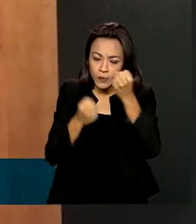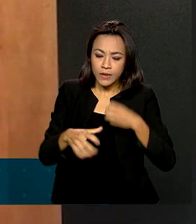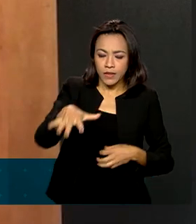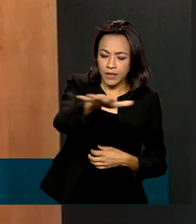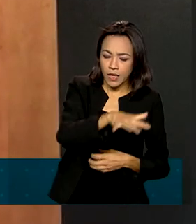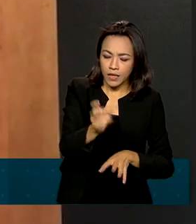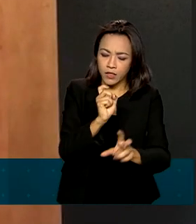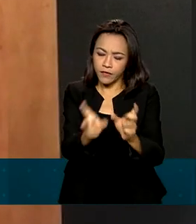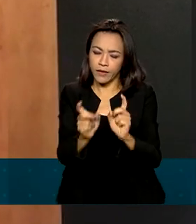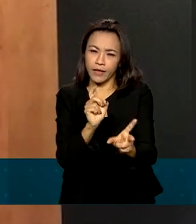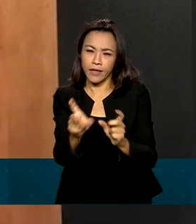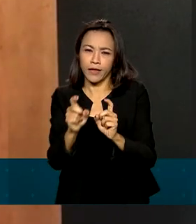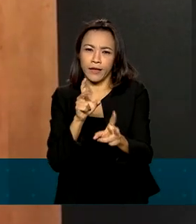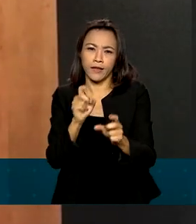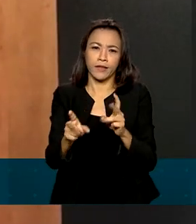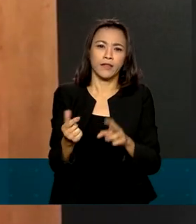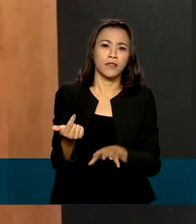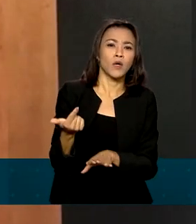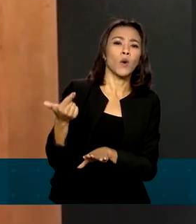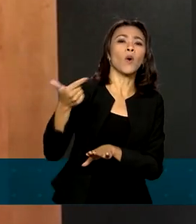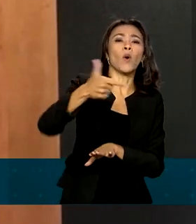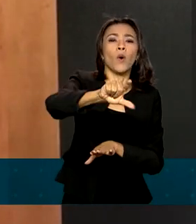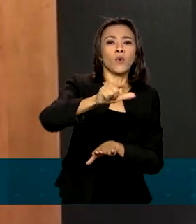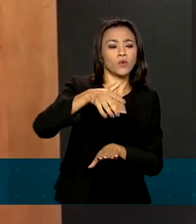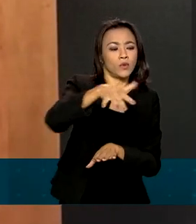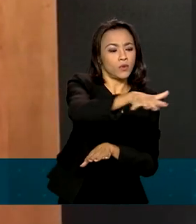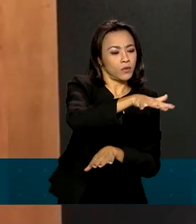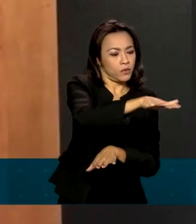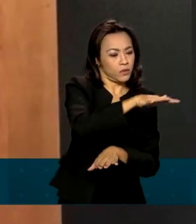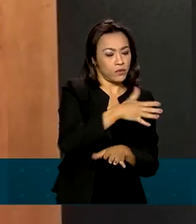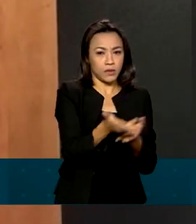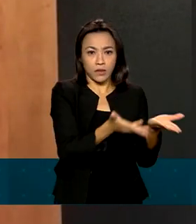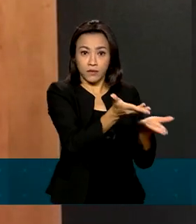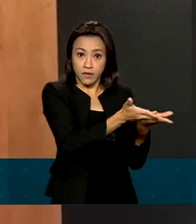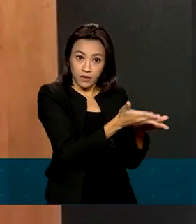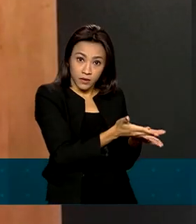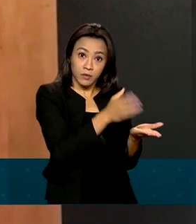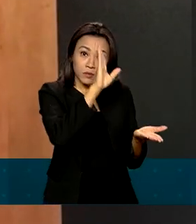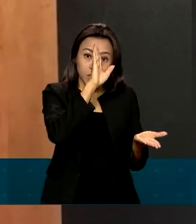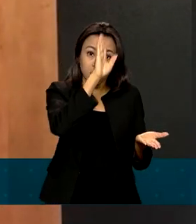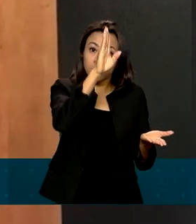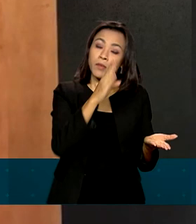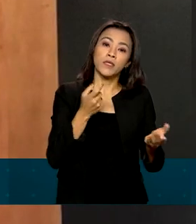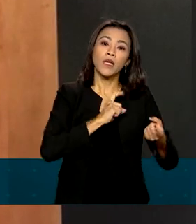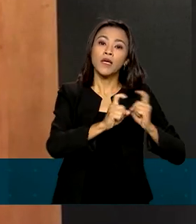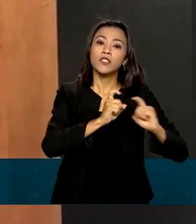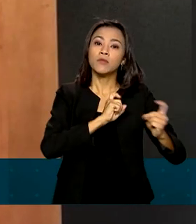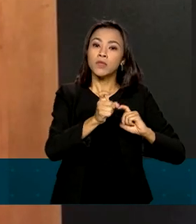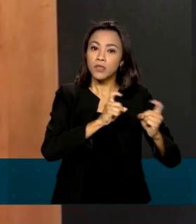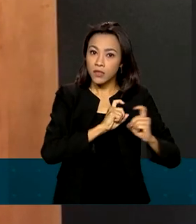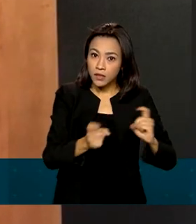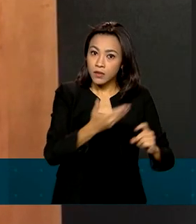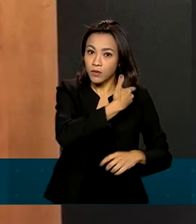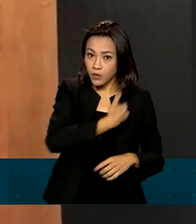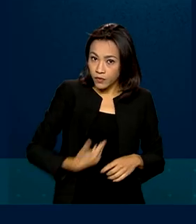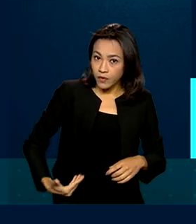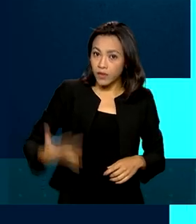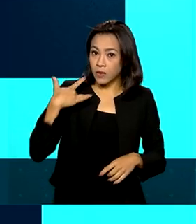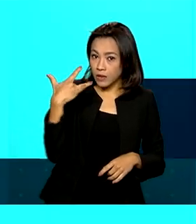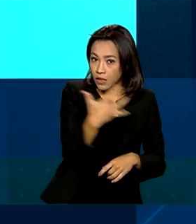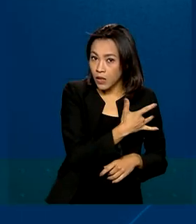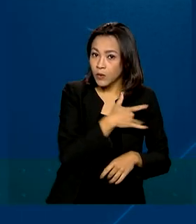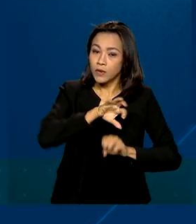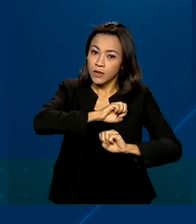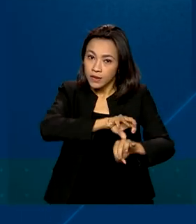comércio, os outros serviços e, principalmente, a administração pública, saúde e educação.